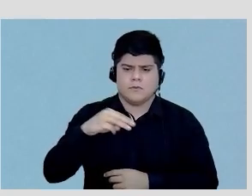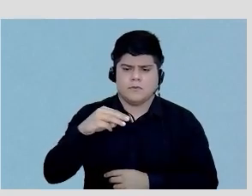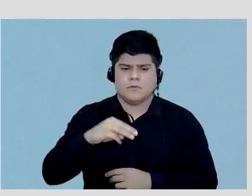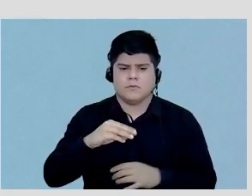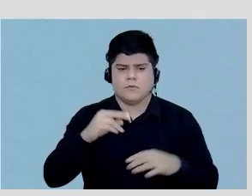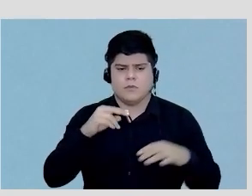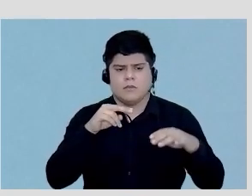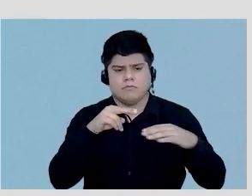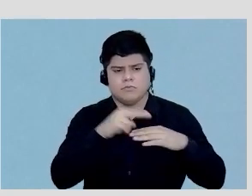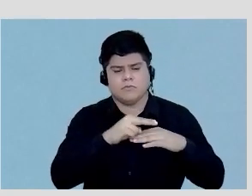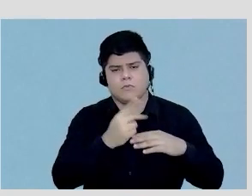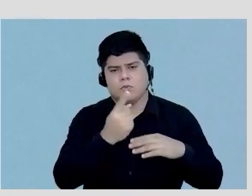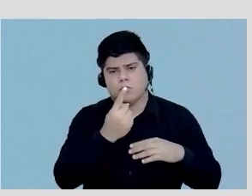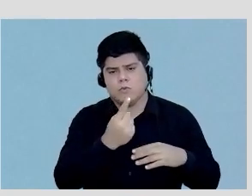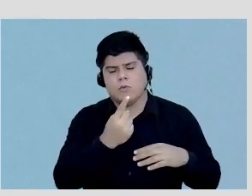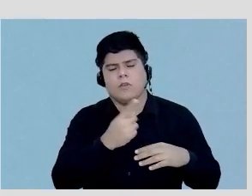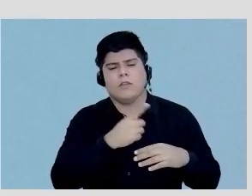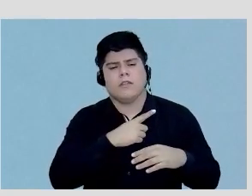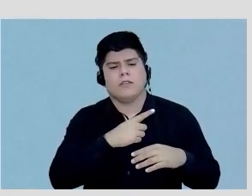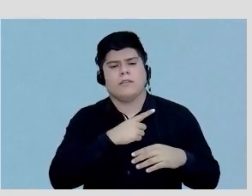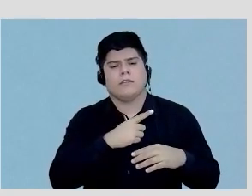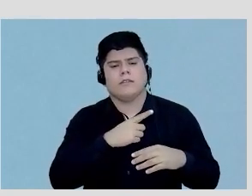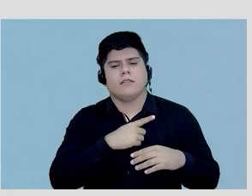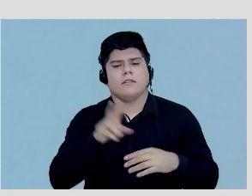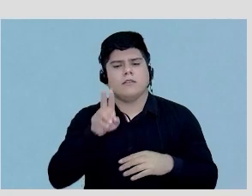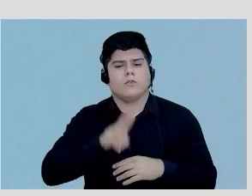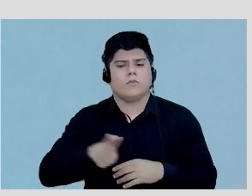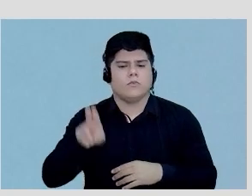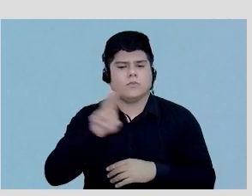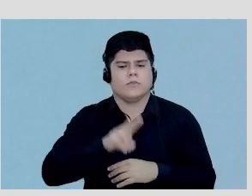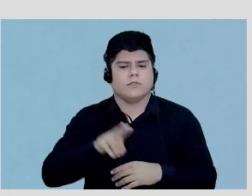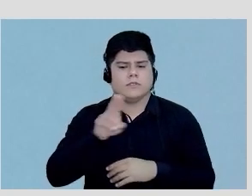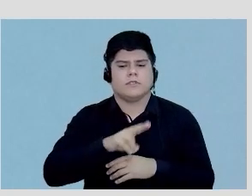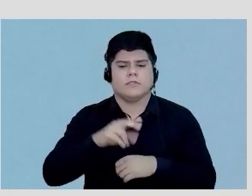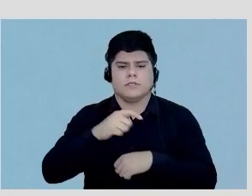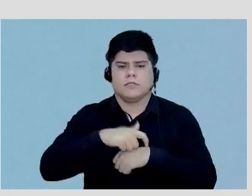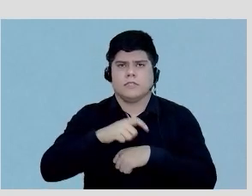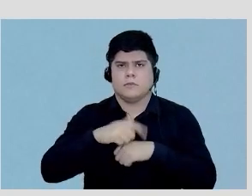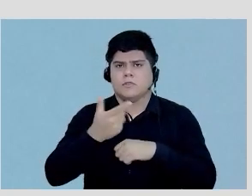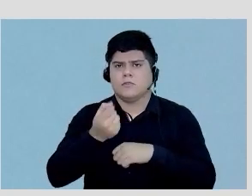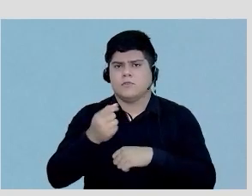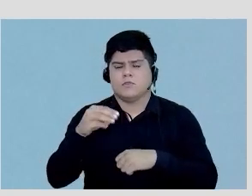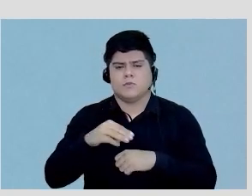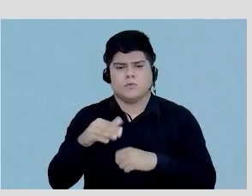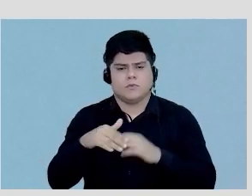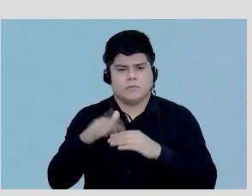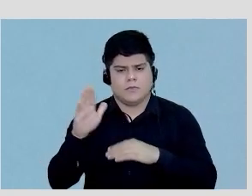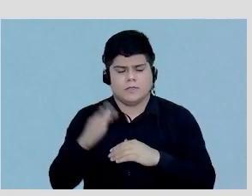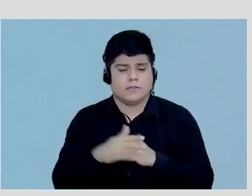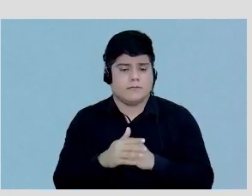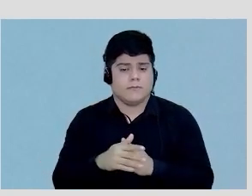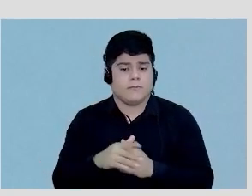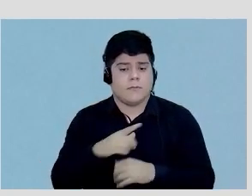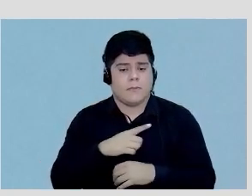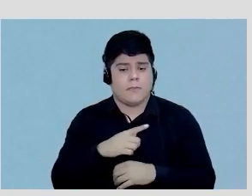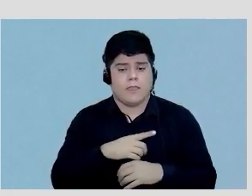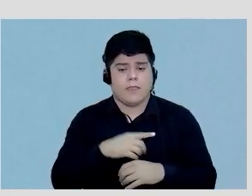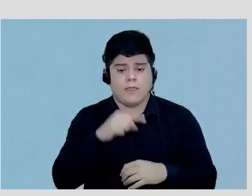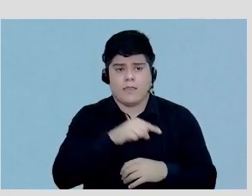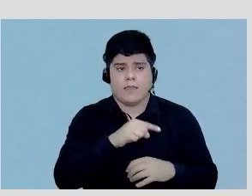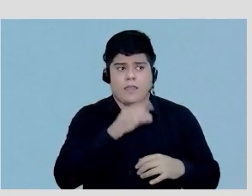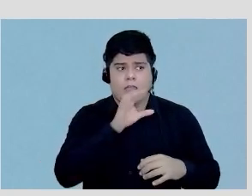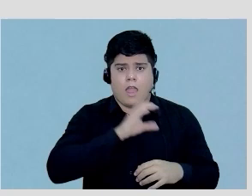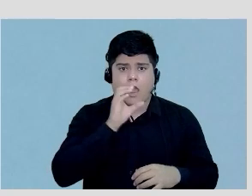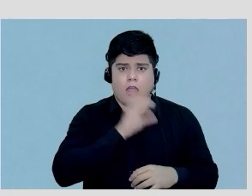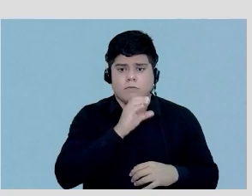câmara de uma cabeça, como a gente tem na universidade, nesse tempo é mais de 20 minutos. Então, a gente já tem um aparelho rápido no